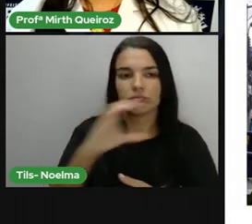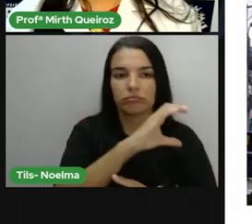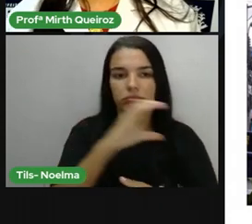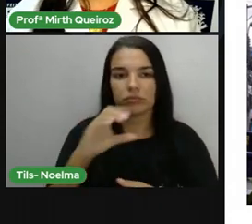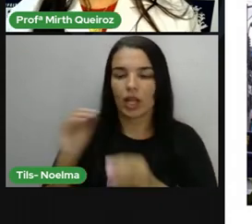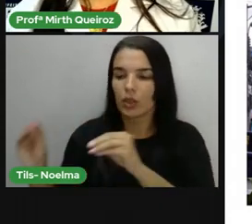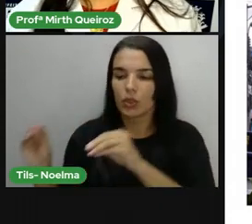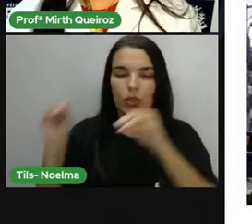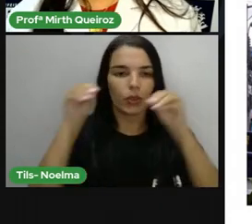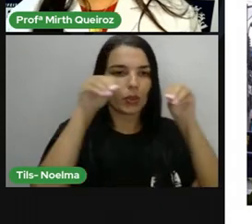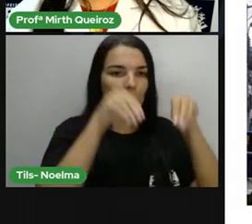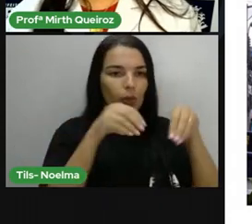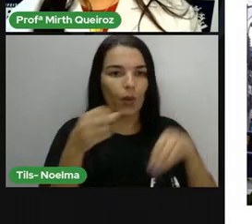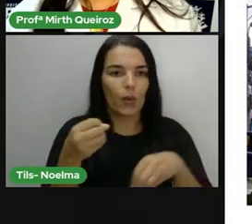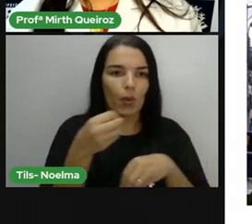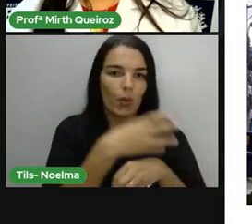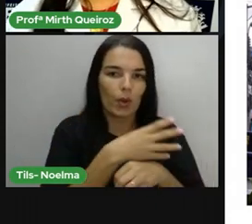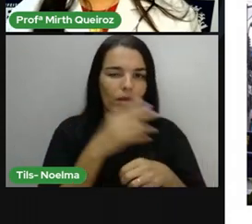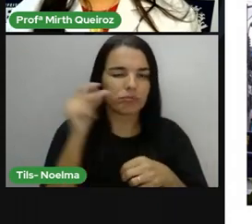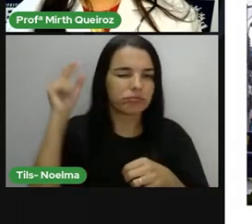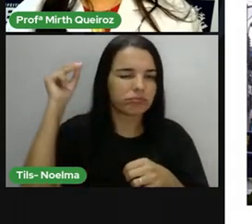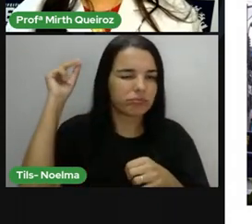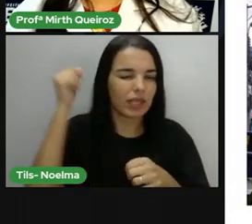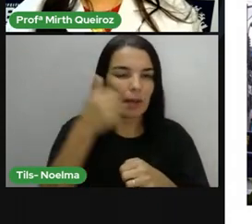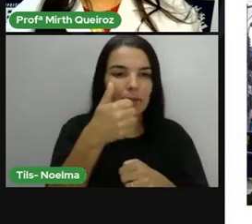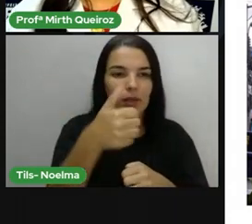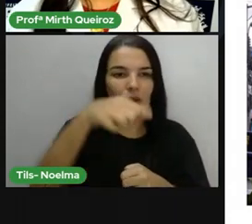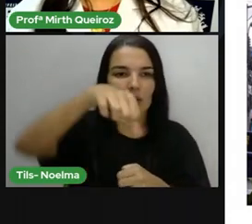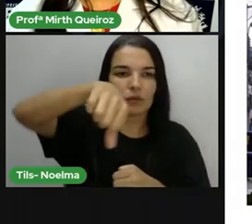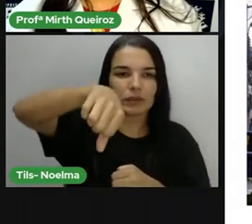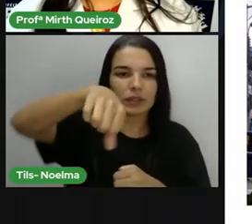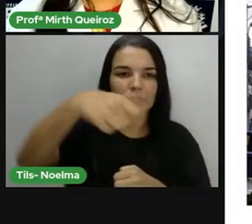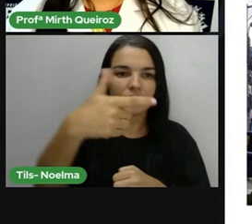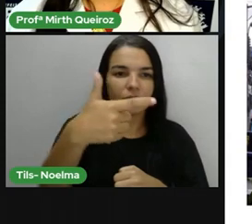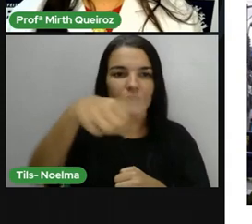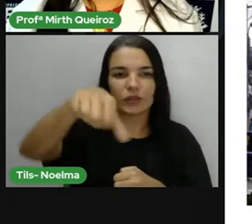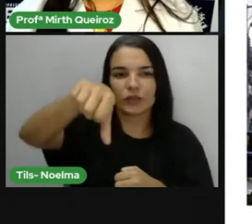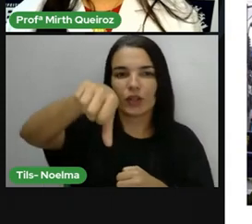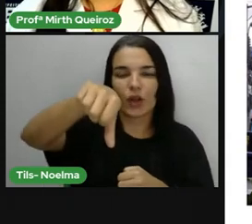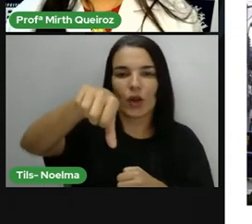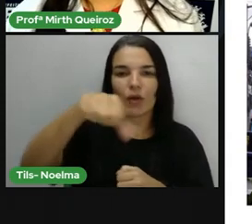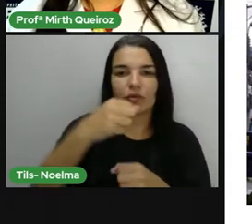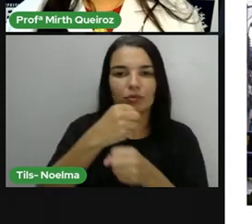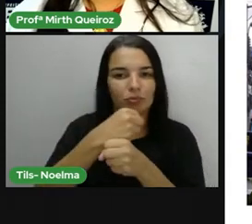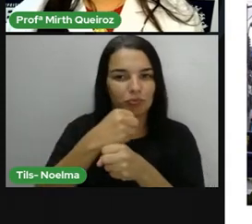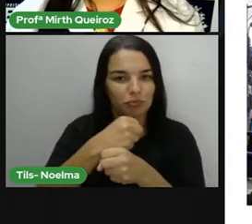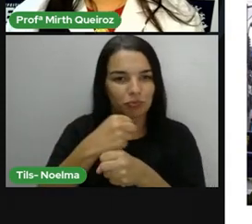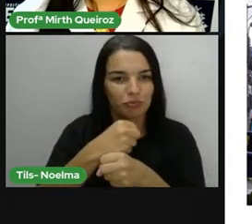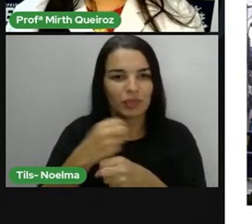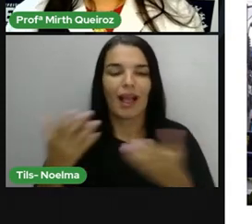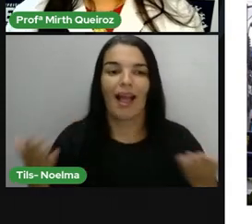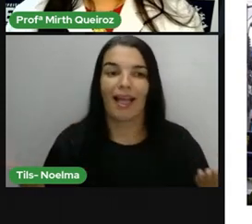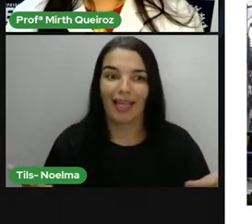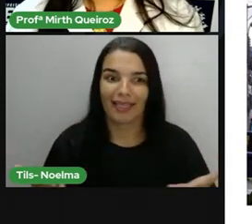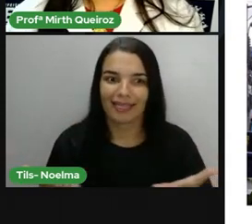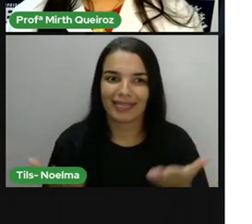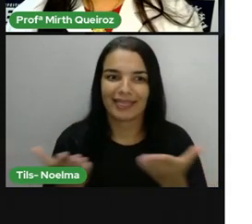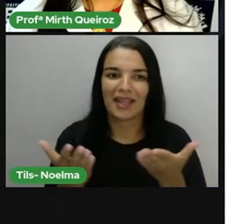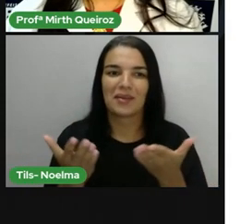novo espaço, que foi lá em 1929, o espaço onde ela está ainda hoje, né?